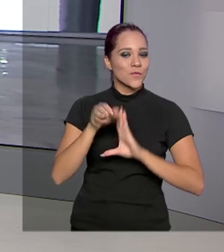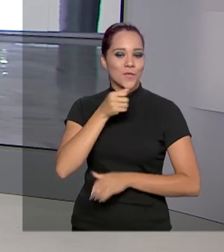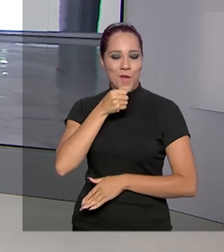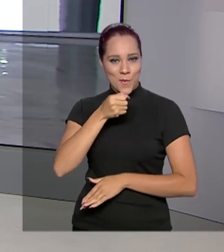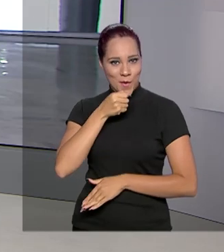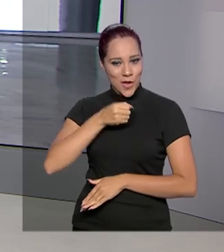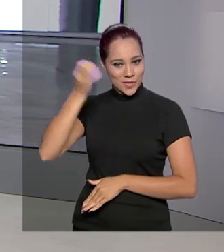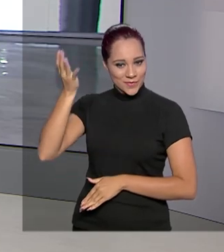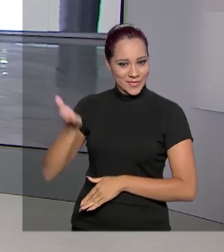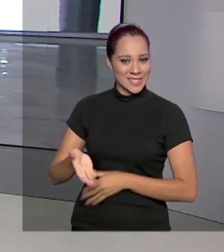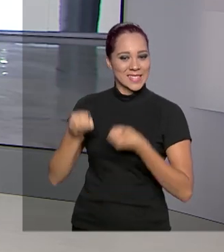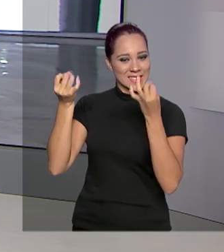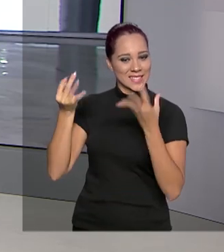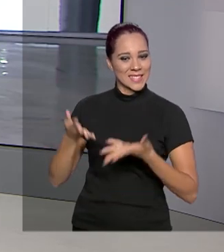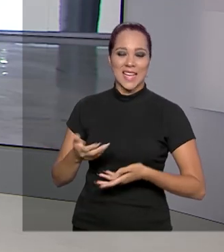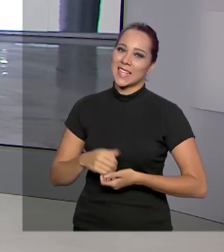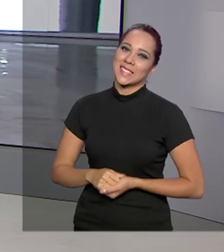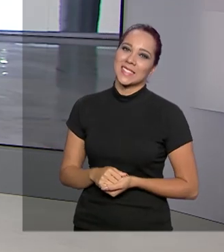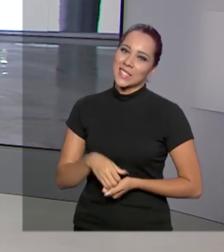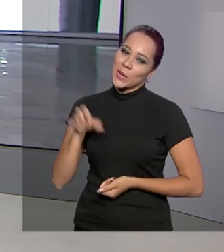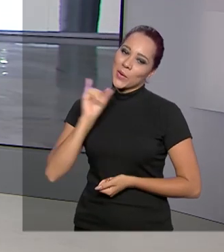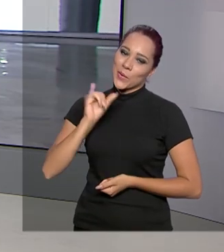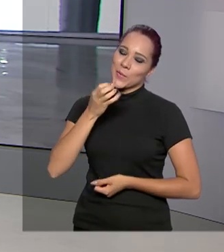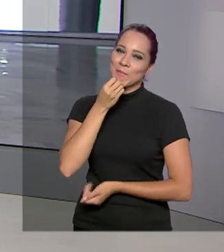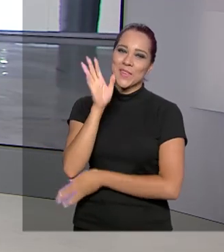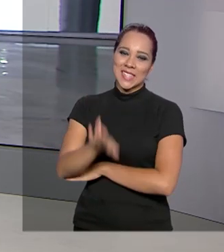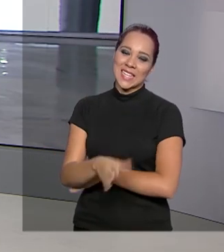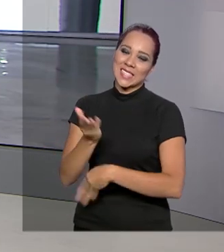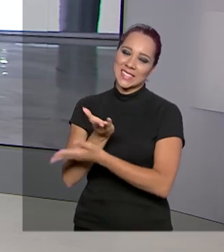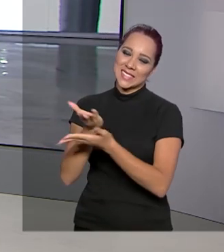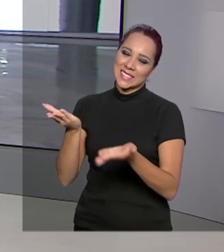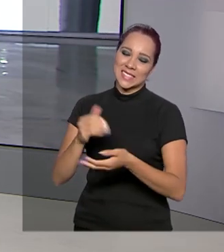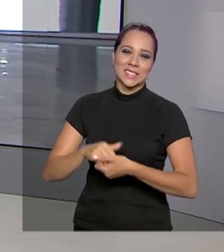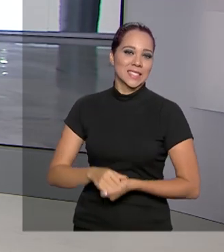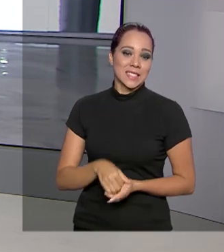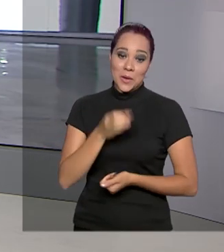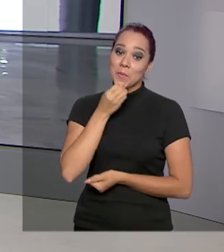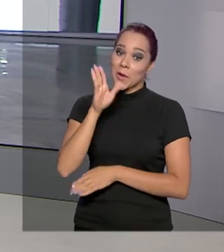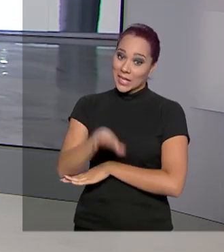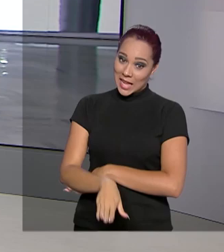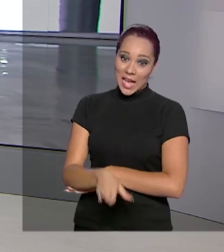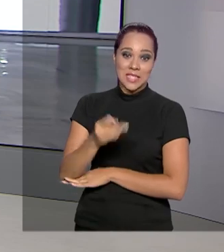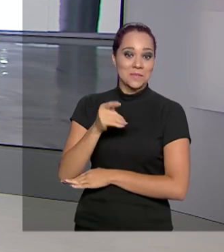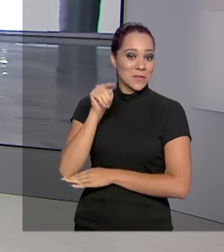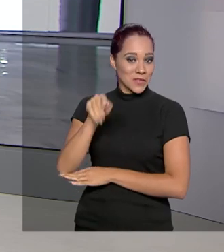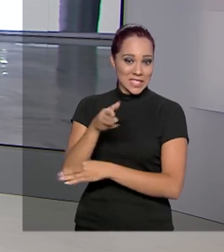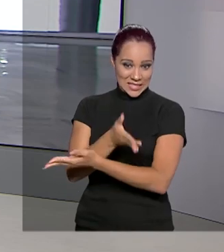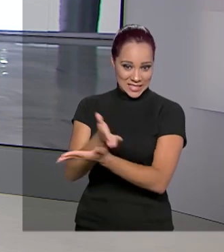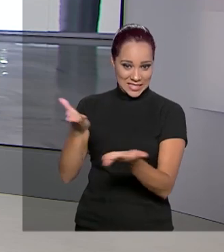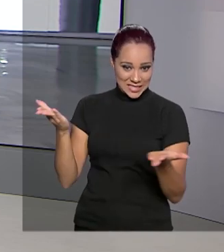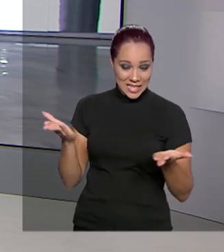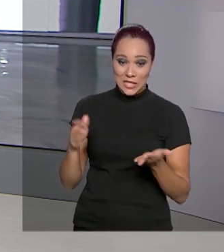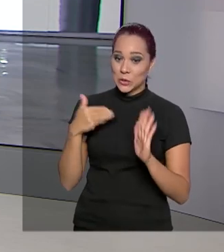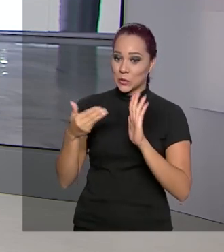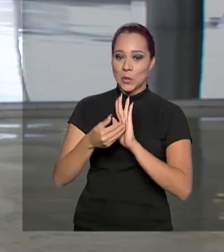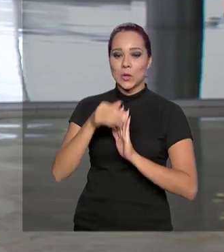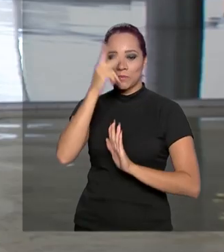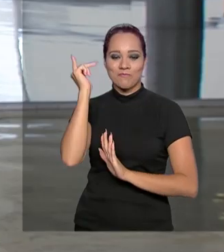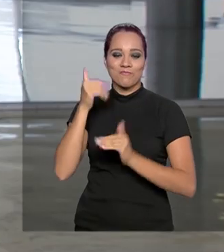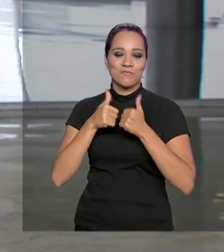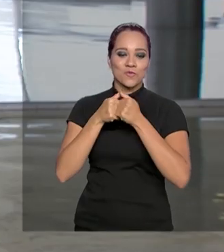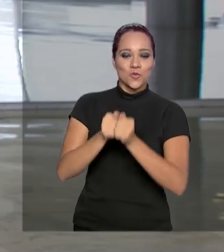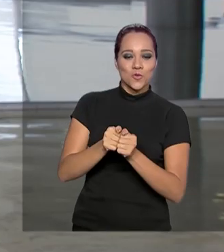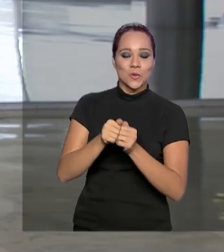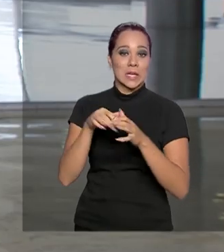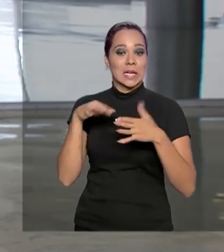Fernandes tem mais informações para a gente. Oi Márcia, boa tarde para você. Boa tarde, Roberto. Boa tarde para você e boa tarde para todos que nos acompanham.